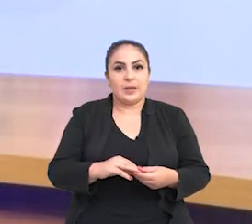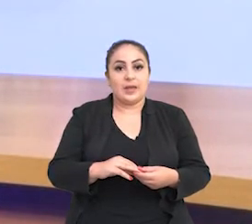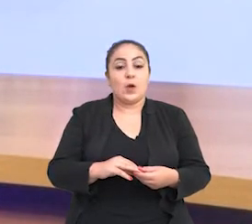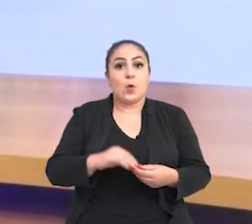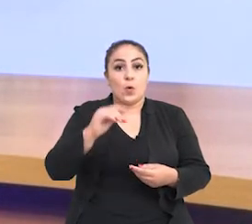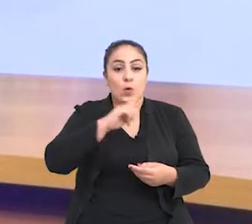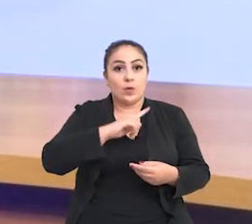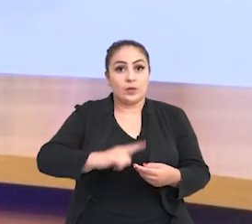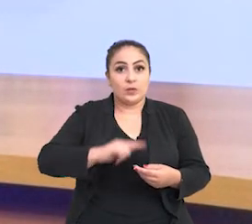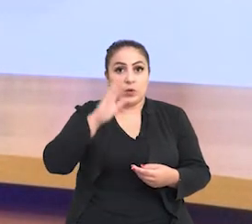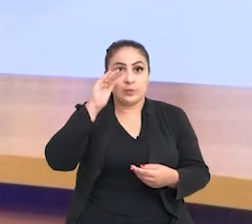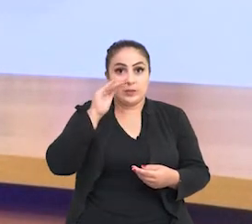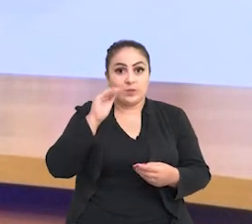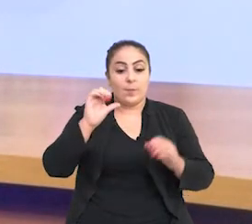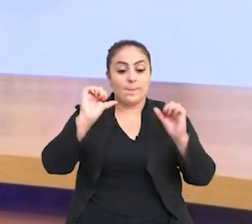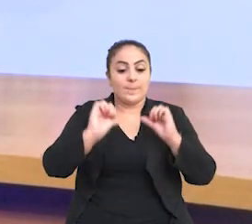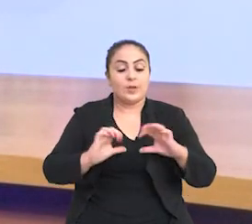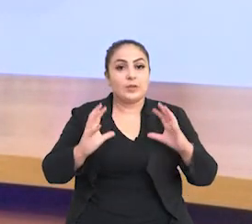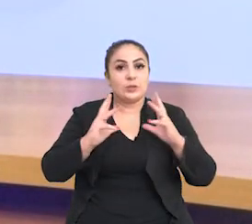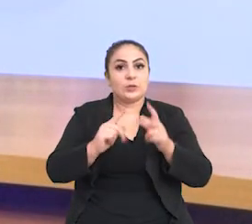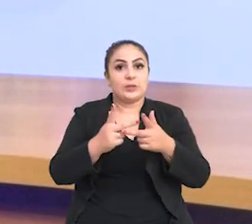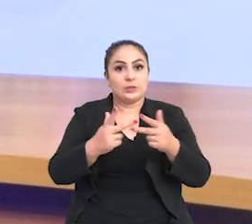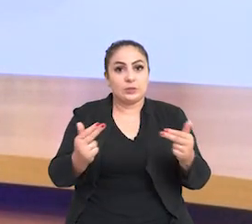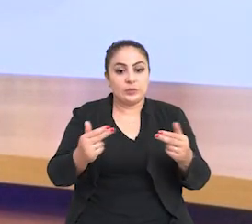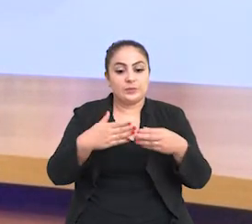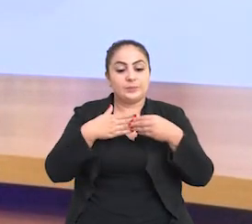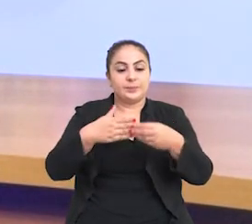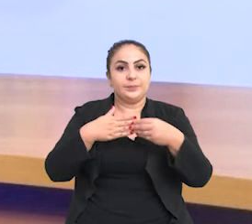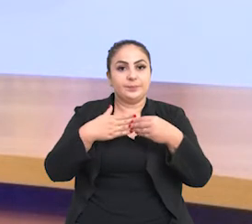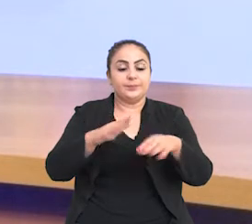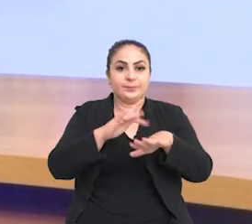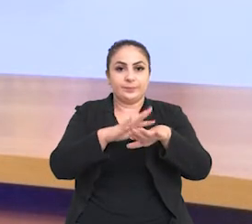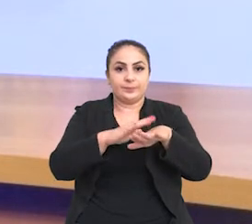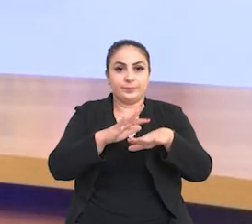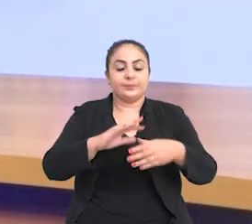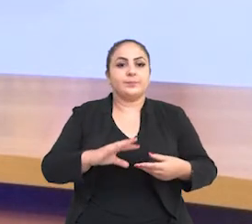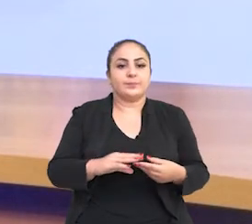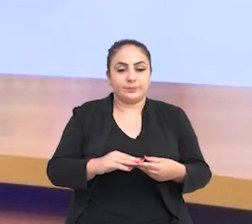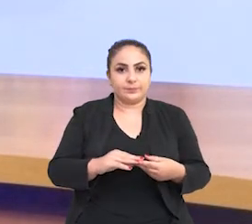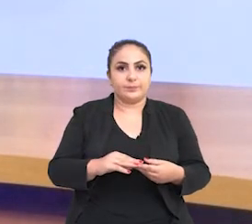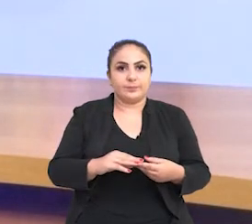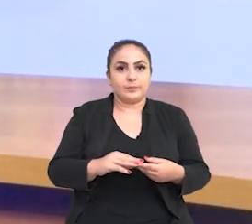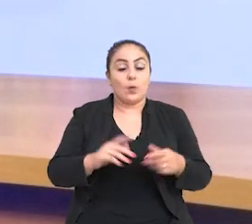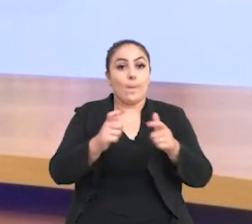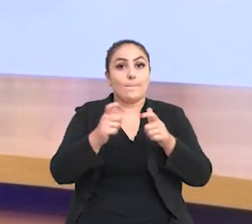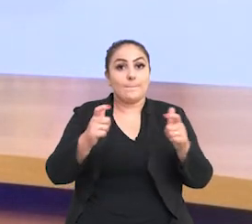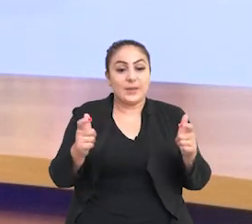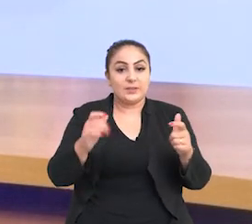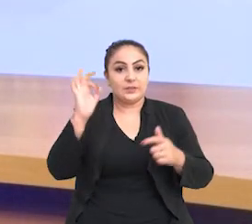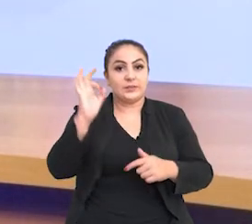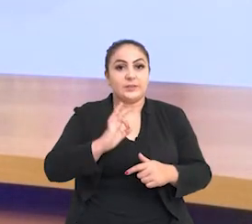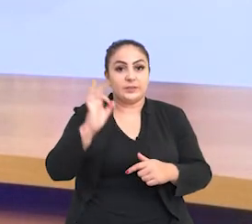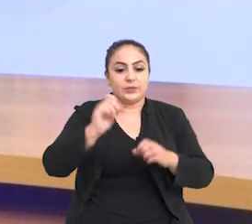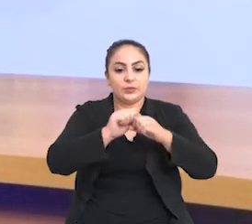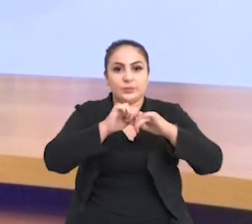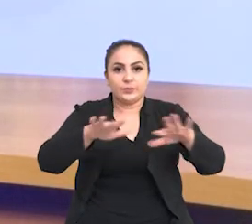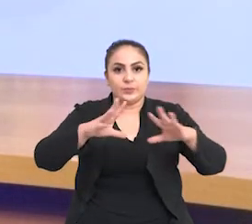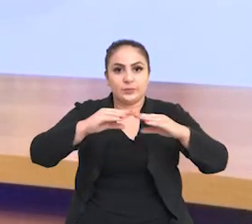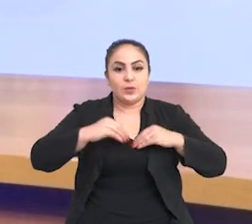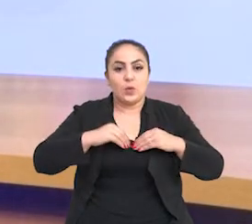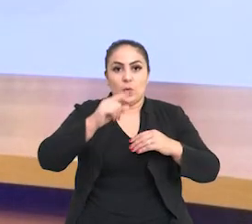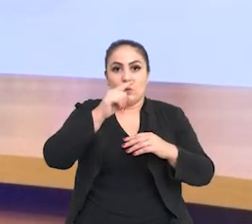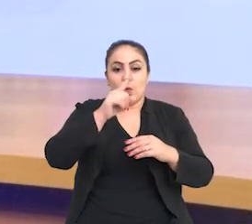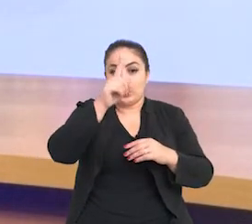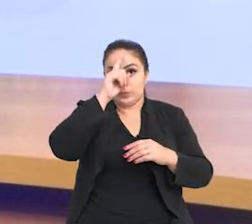governo observou uma piora em todos os indicadores de monitoramento da doença, como o aumento na taxa de